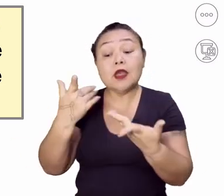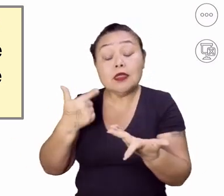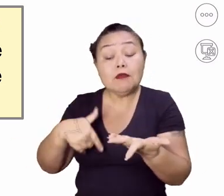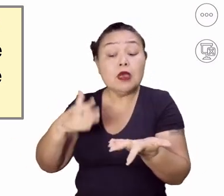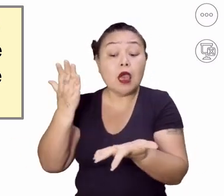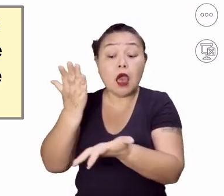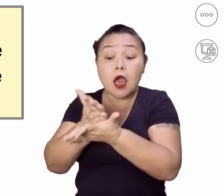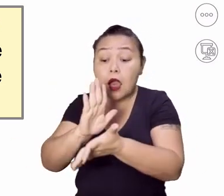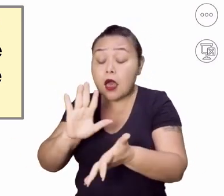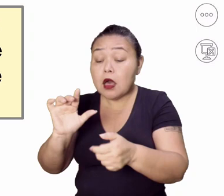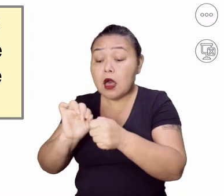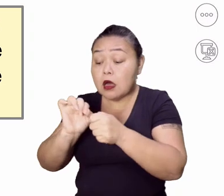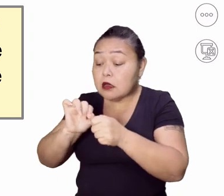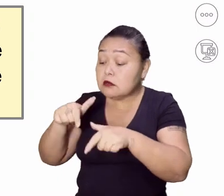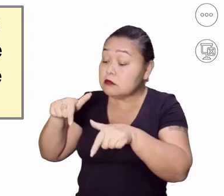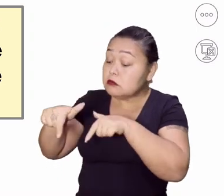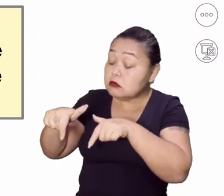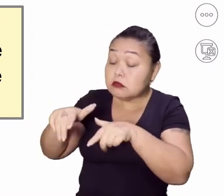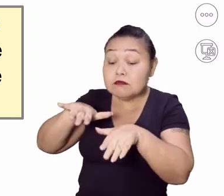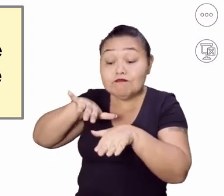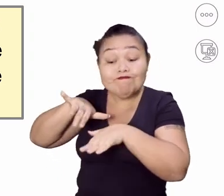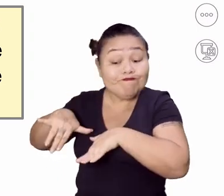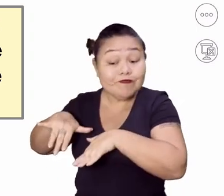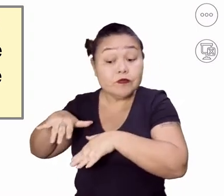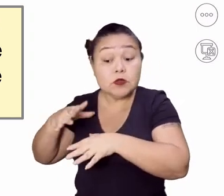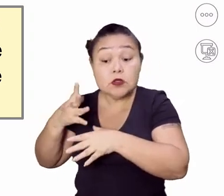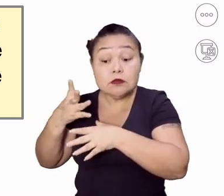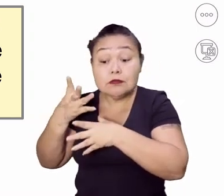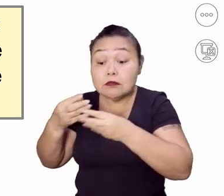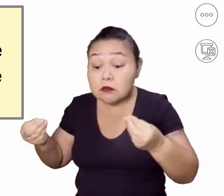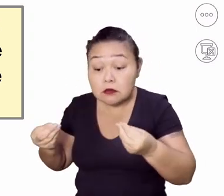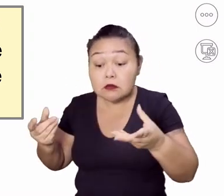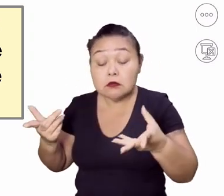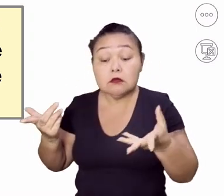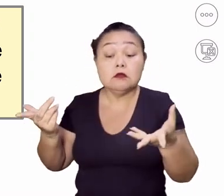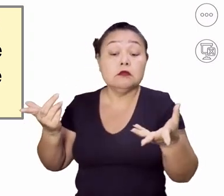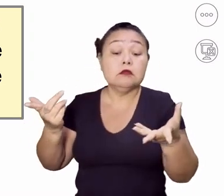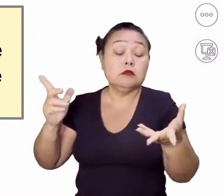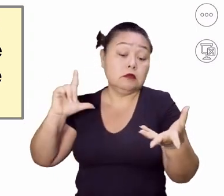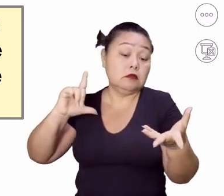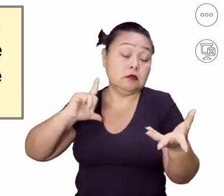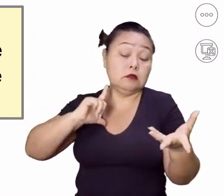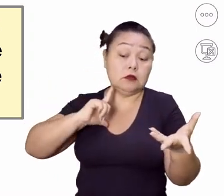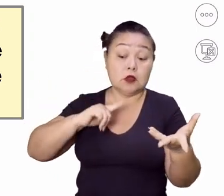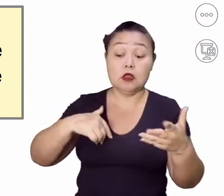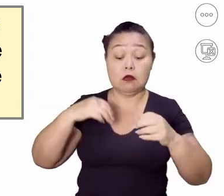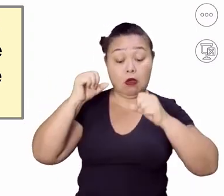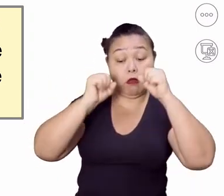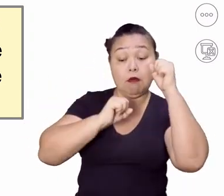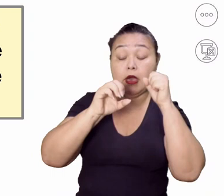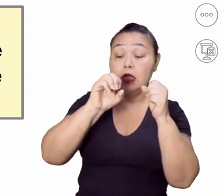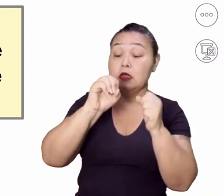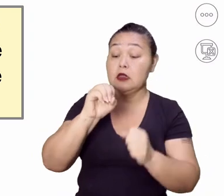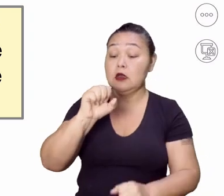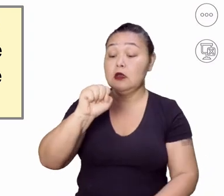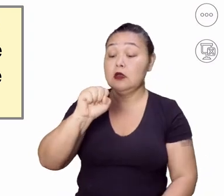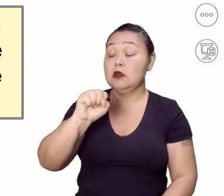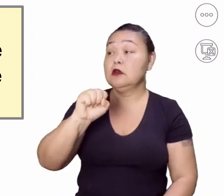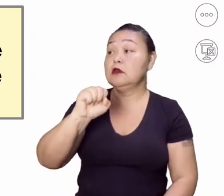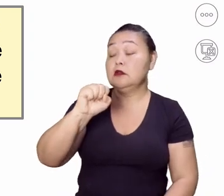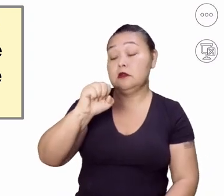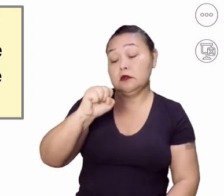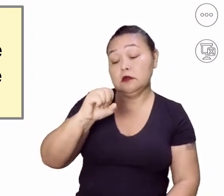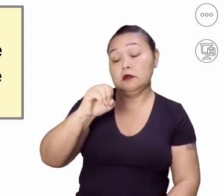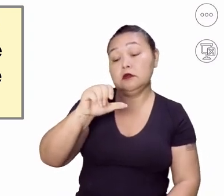de funções que antes eram apenas manuais. Então, se nós temos aí uma máquina que faz solda, só